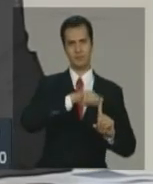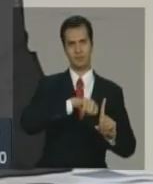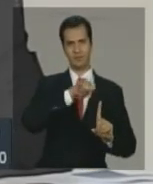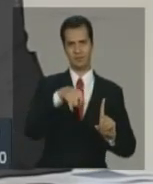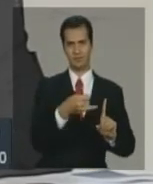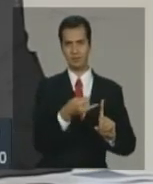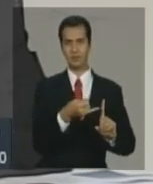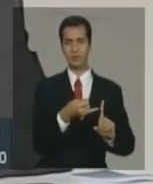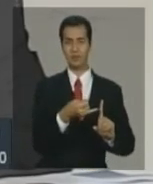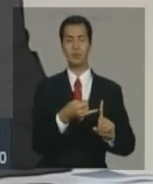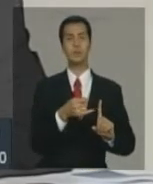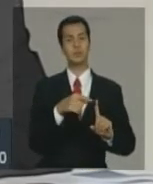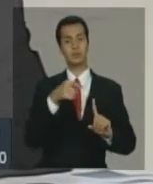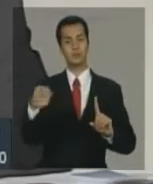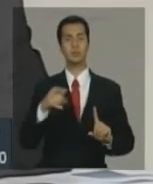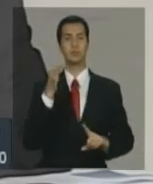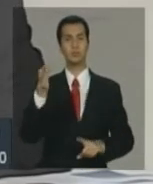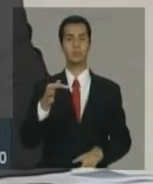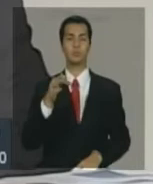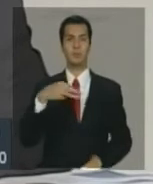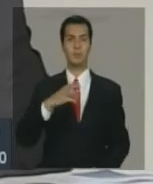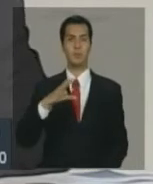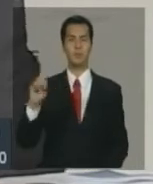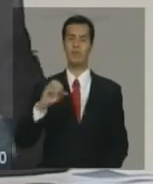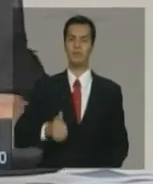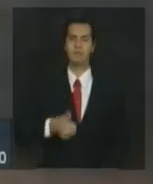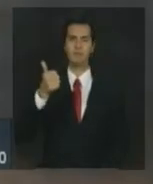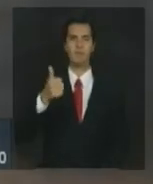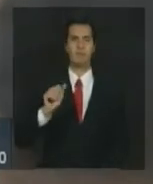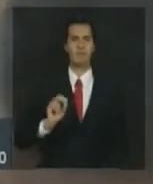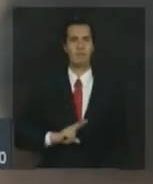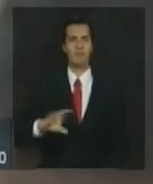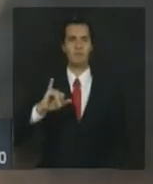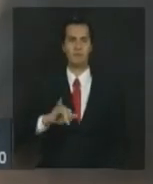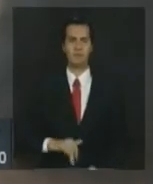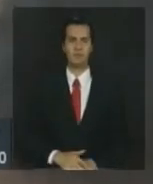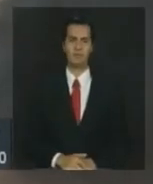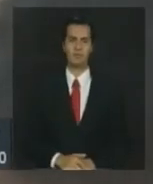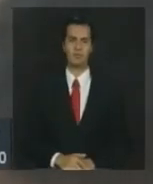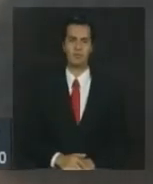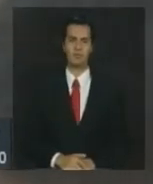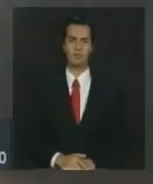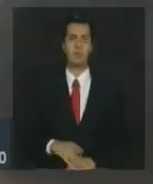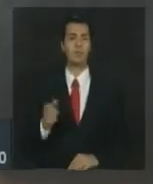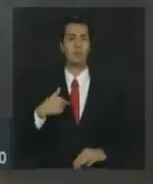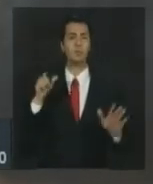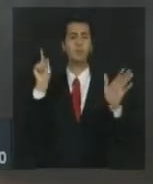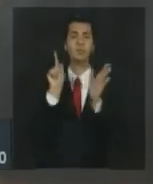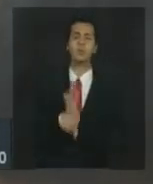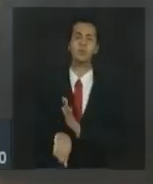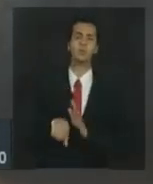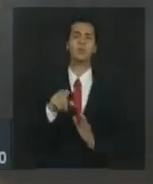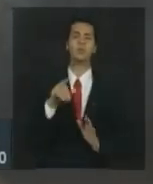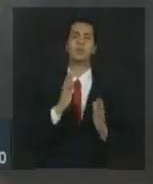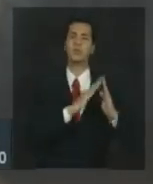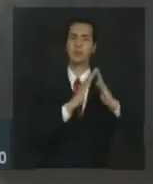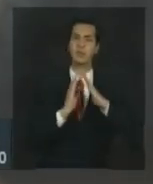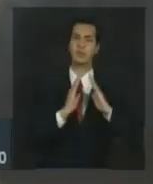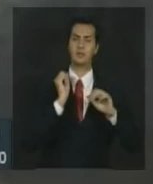bem melhor. Eu estou perguntando Minha Casa Minha Vida porque o investimento total passou a incluir Minha Casa Minha Vida.